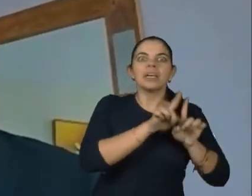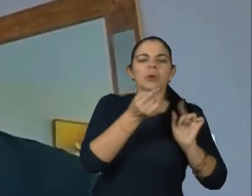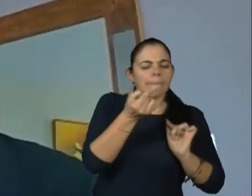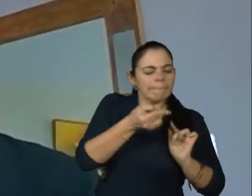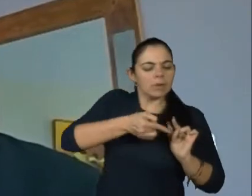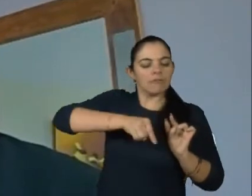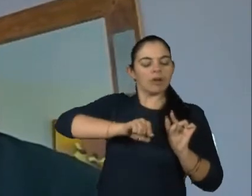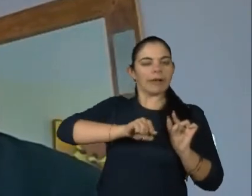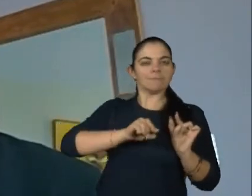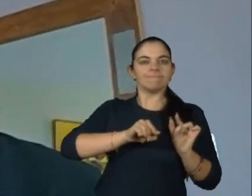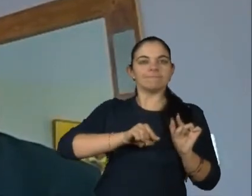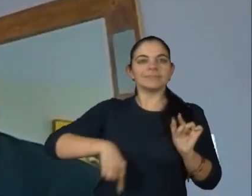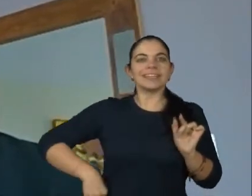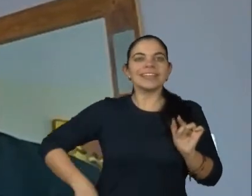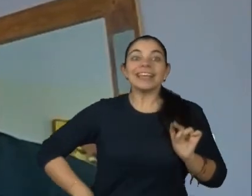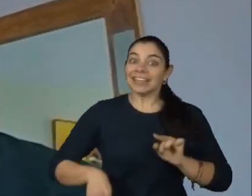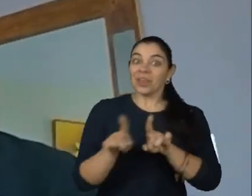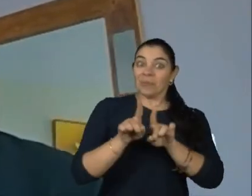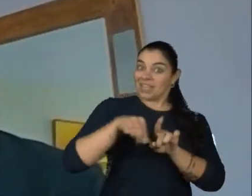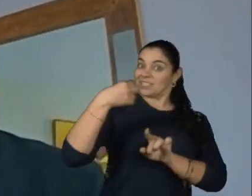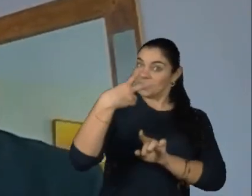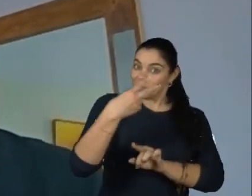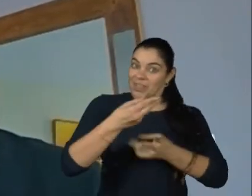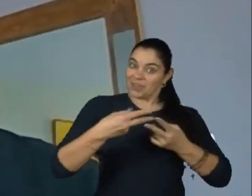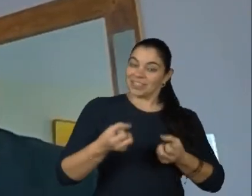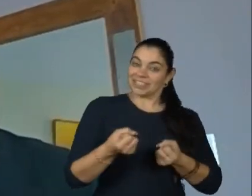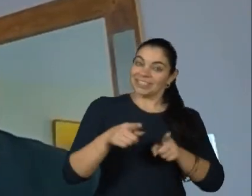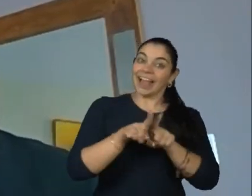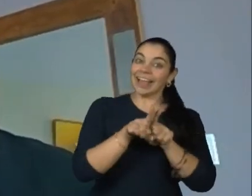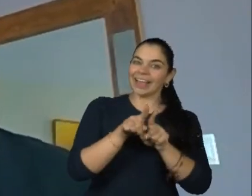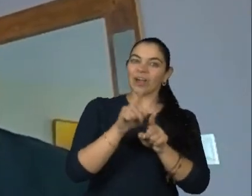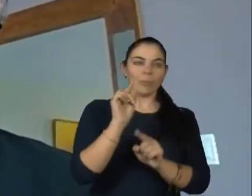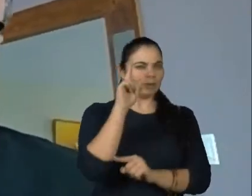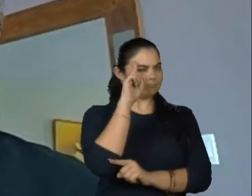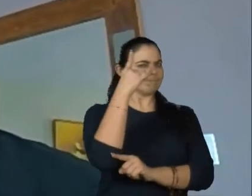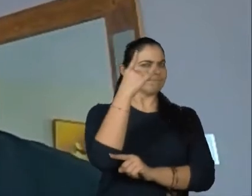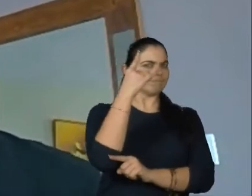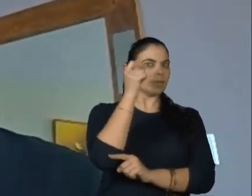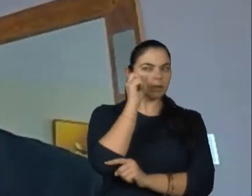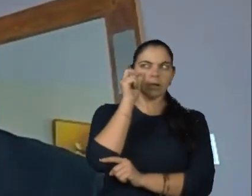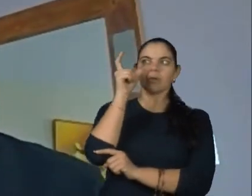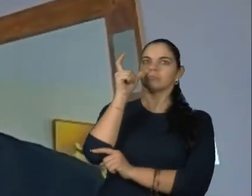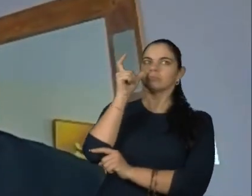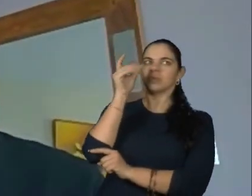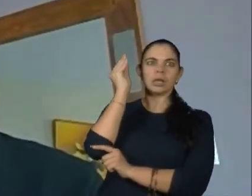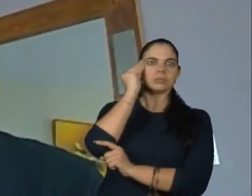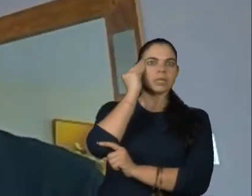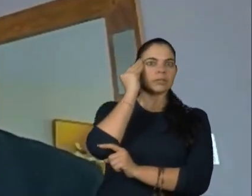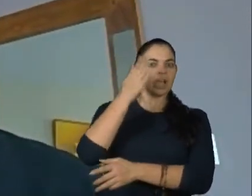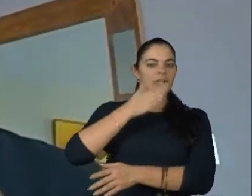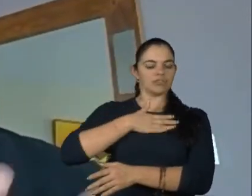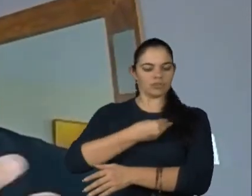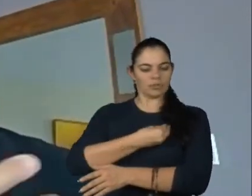trazer uma provocação. E o segundo ponto são alguns alertas com a nossa experiência que nós